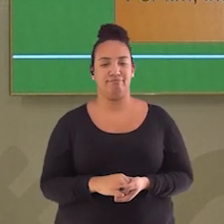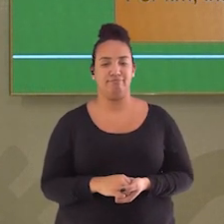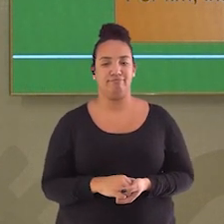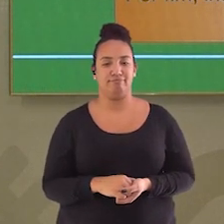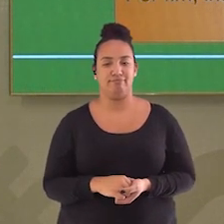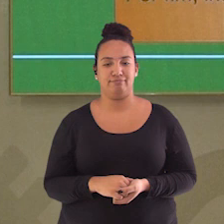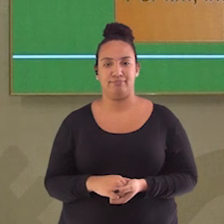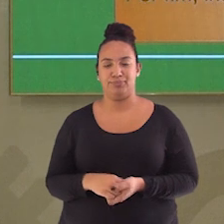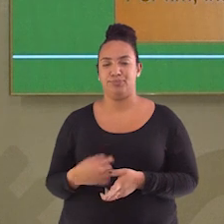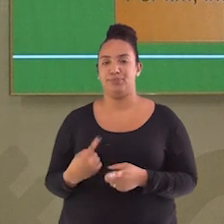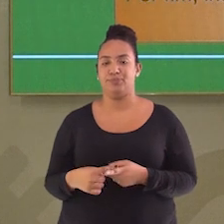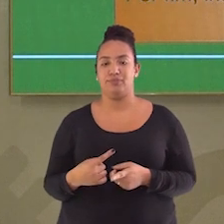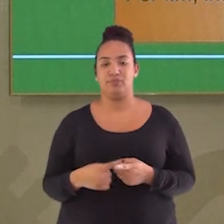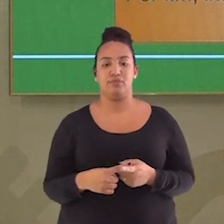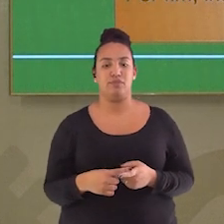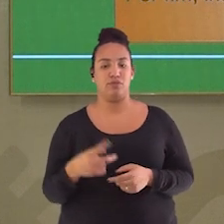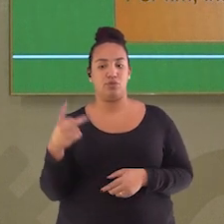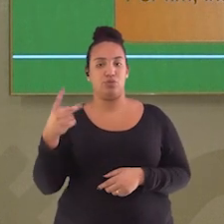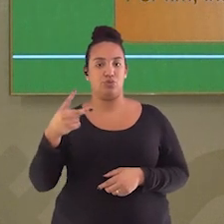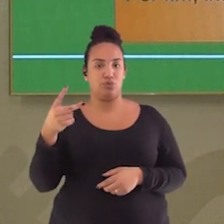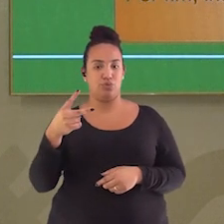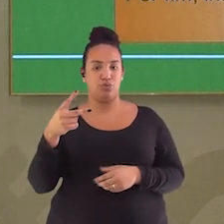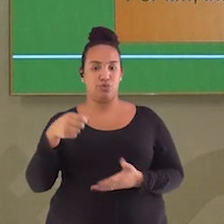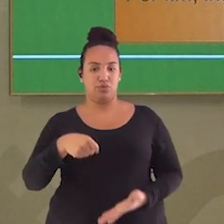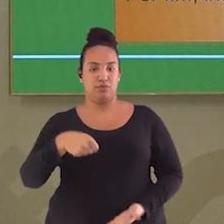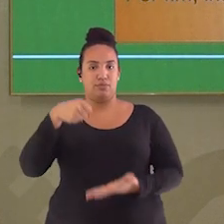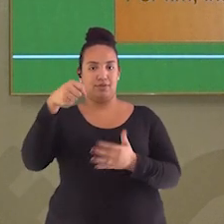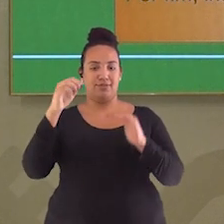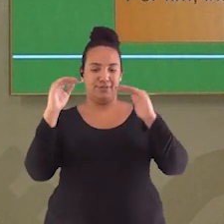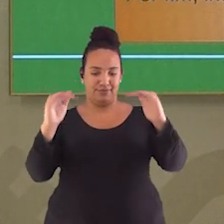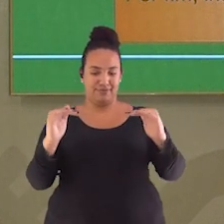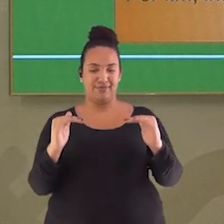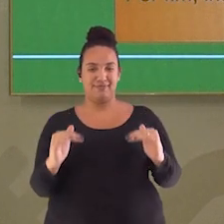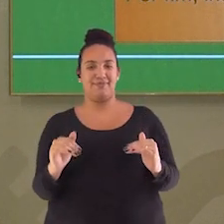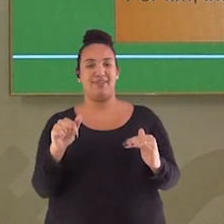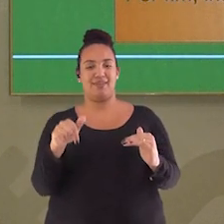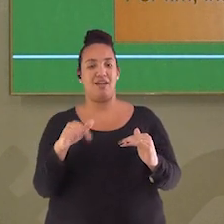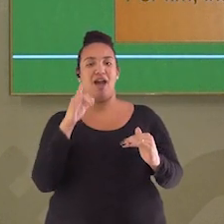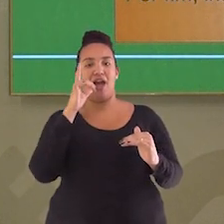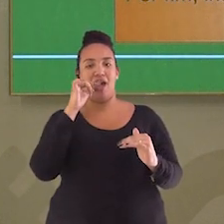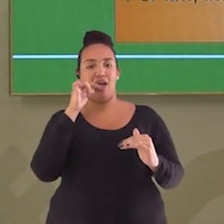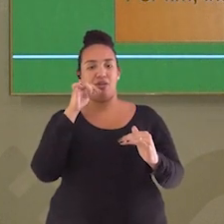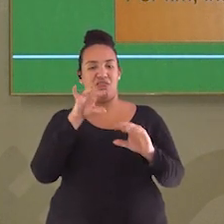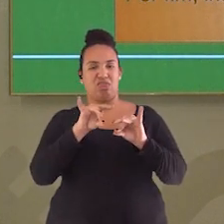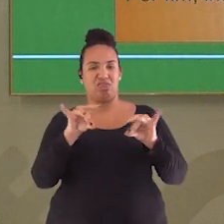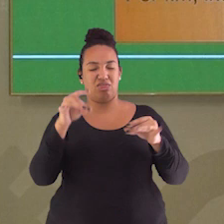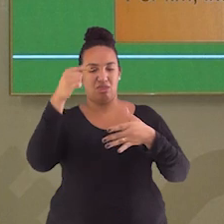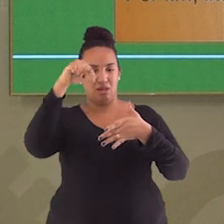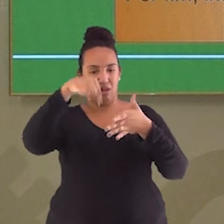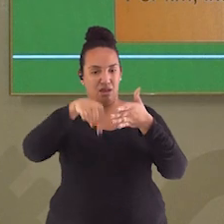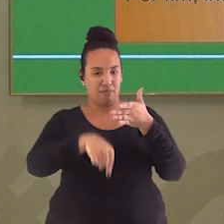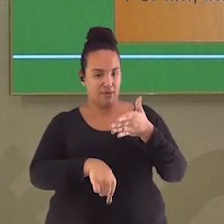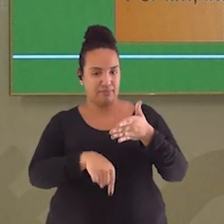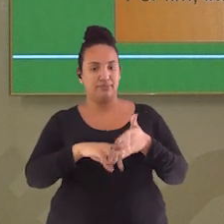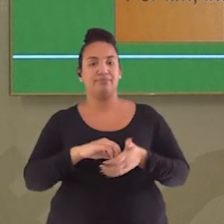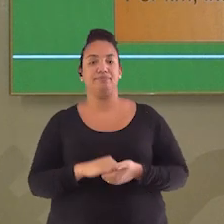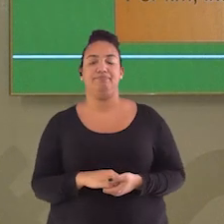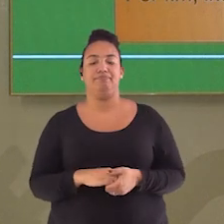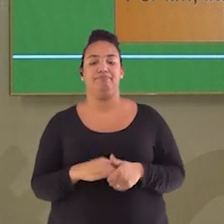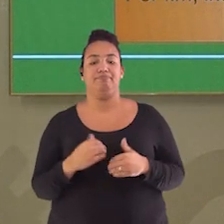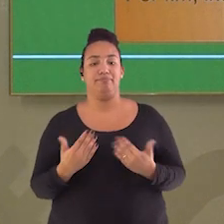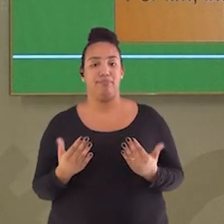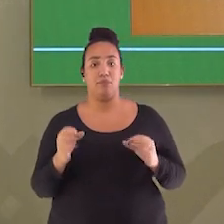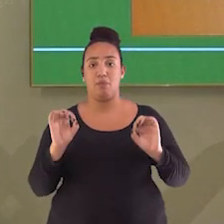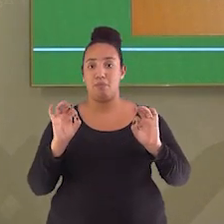ali pelos dois outros andares, tá? Feitas as etapas, basta fazer a montagem preenchendo o balde 2 com a terra e as minhocas.